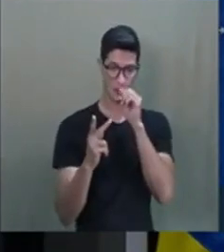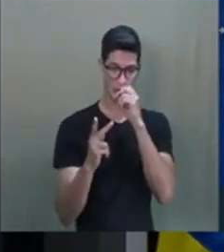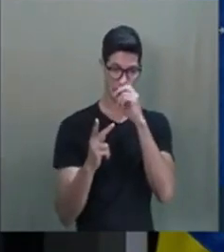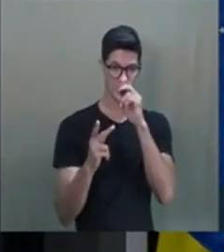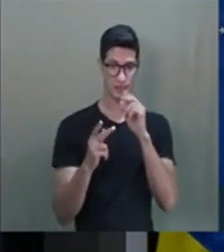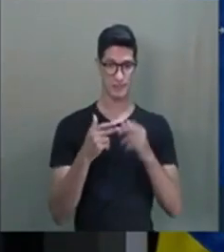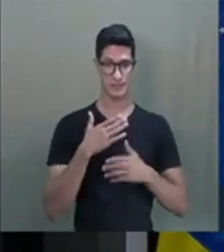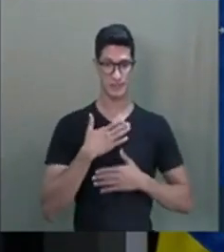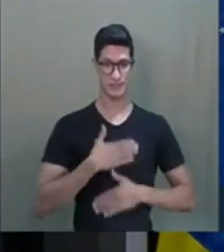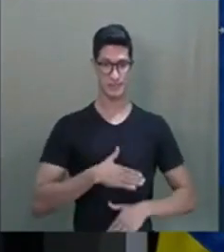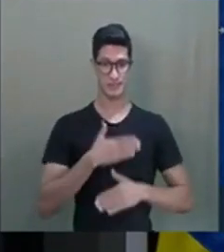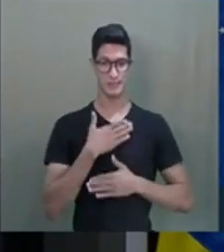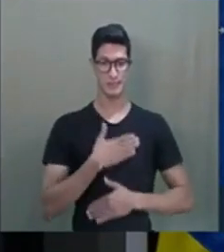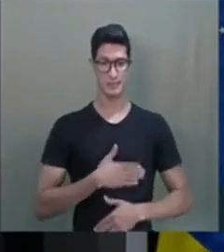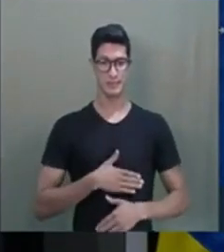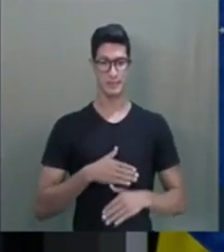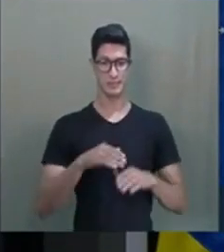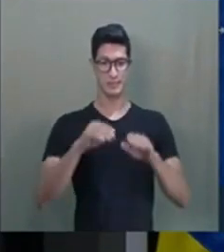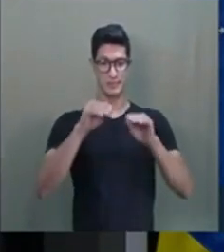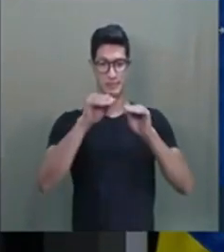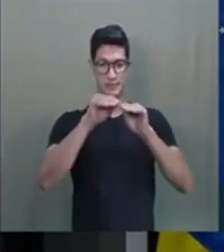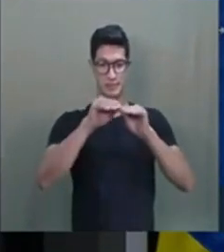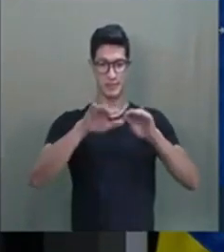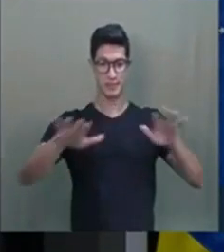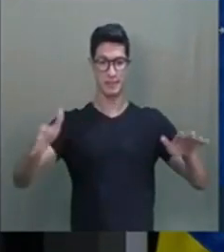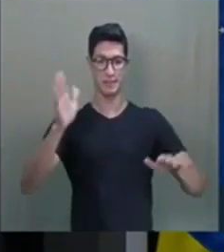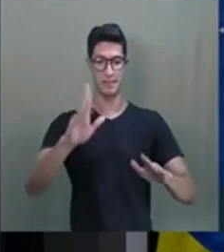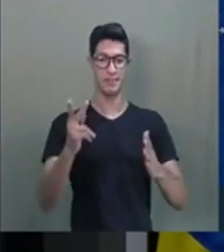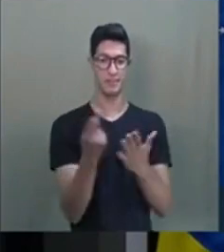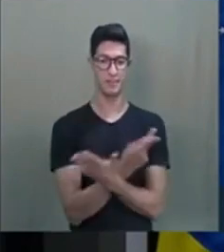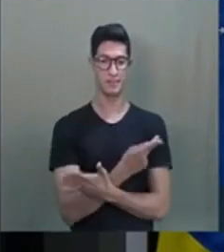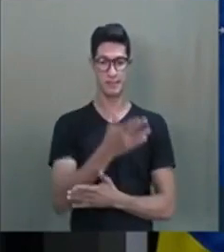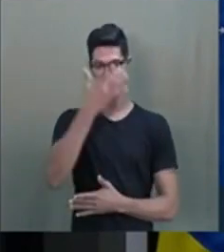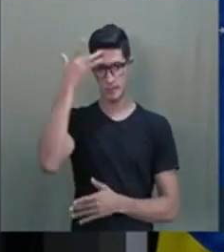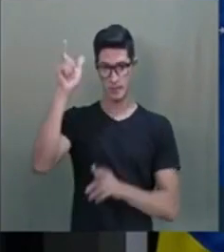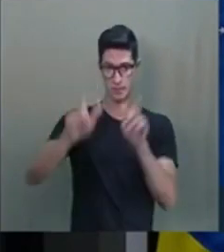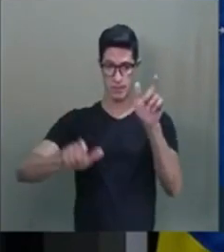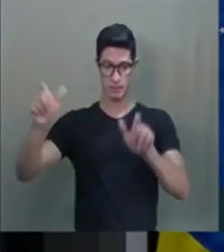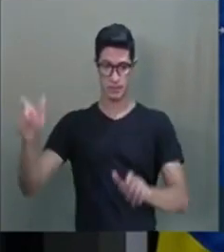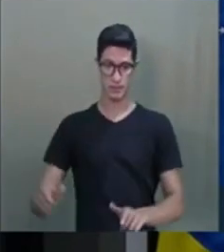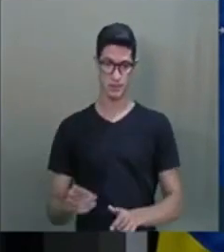fica tranquila, o efeito já aconteceu nessa pessoa.